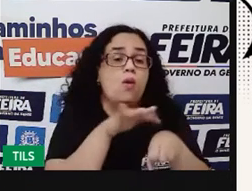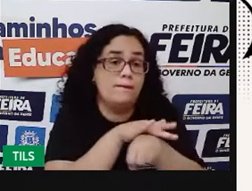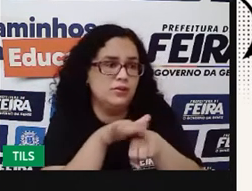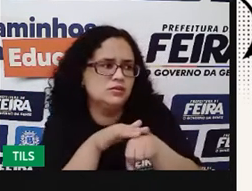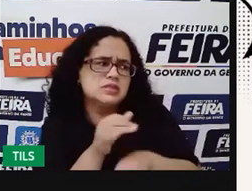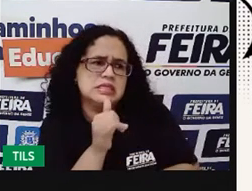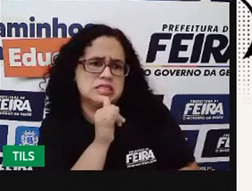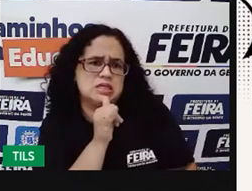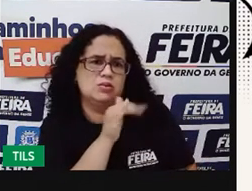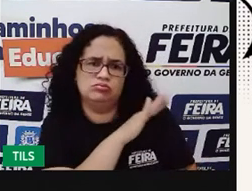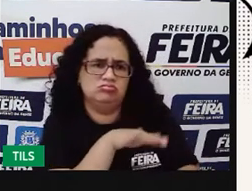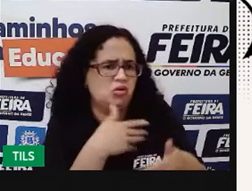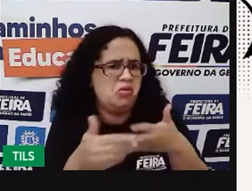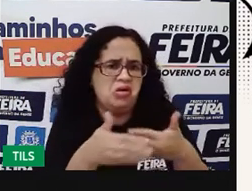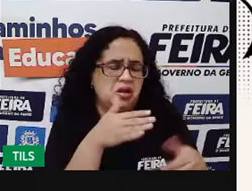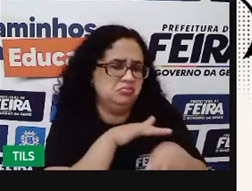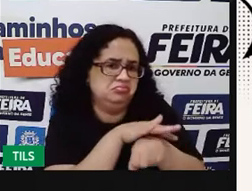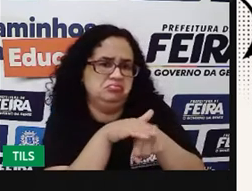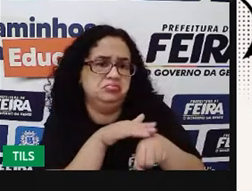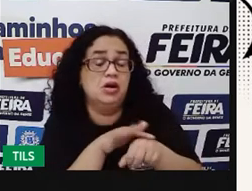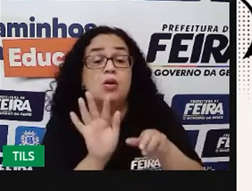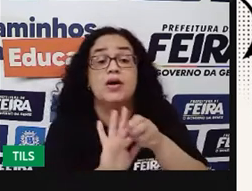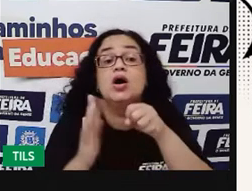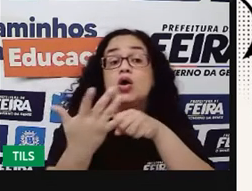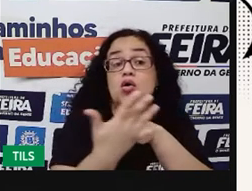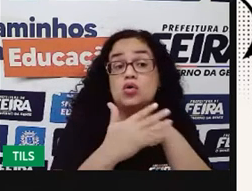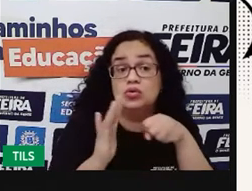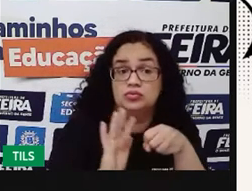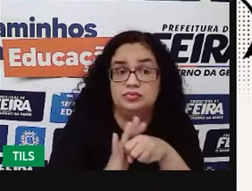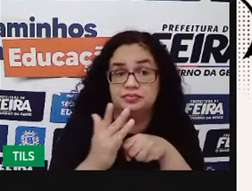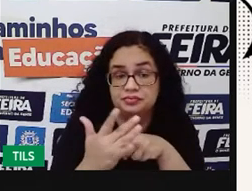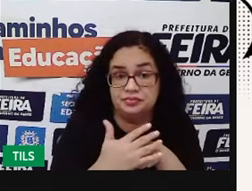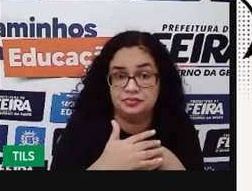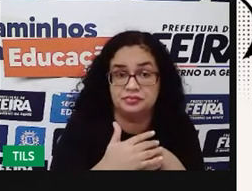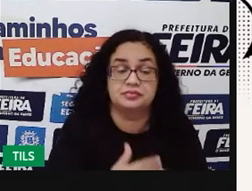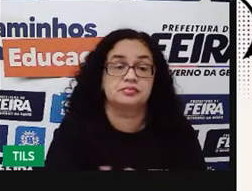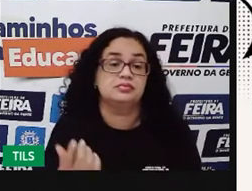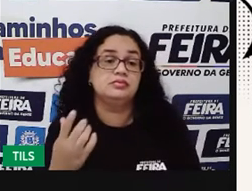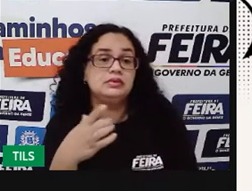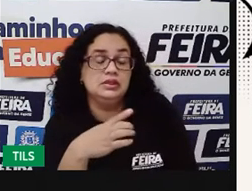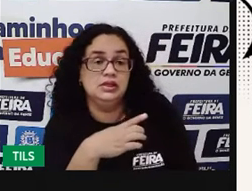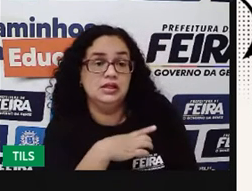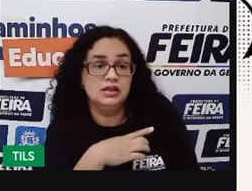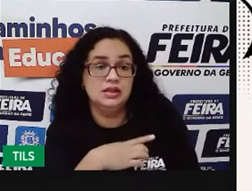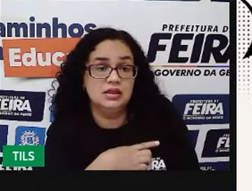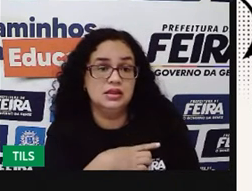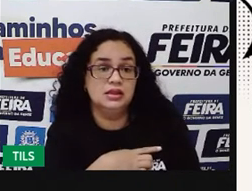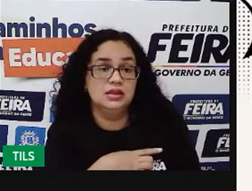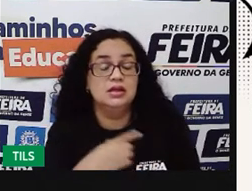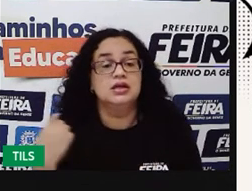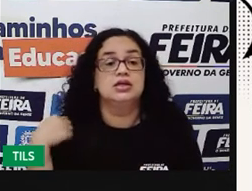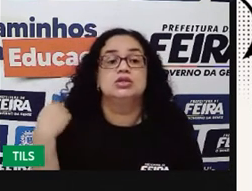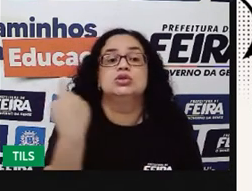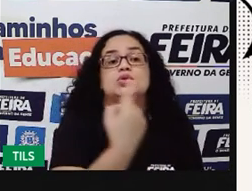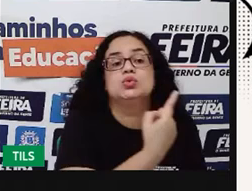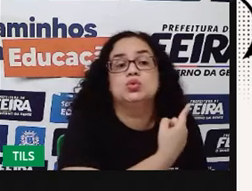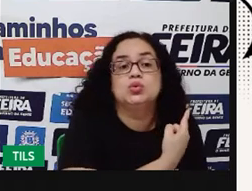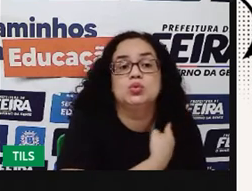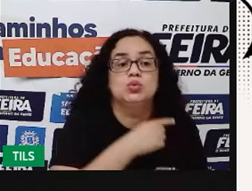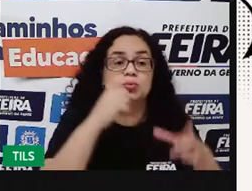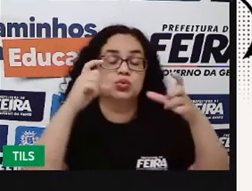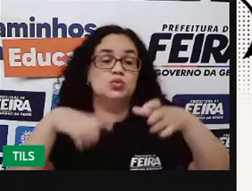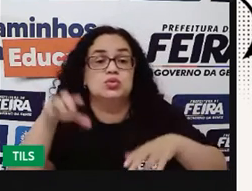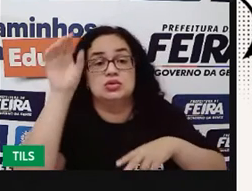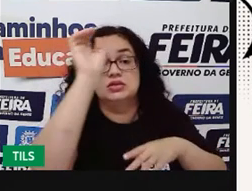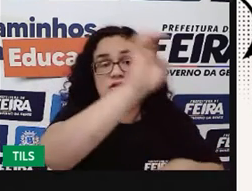X, por exemplo, como a COVID-19, ela está atuando na nossa localidade, no nosso